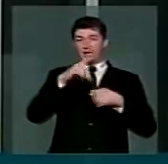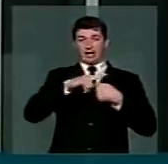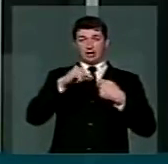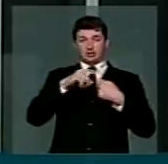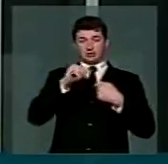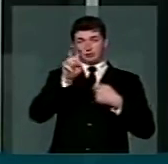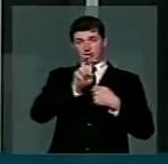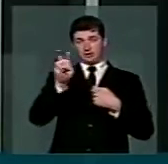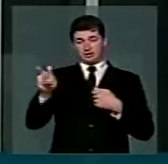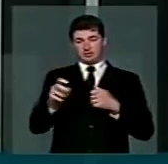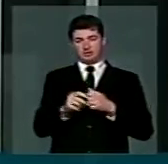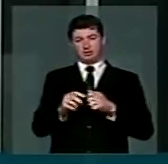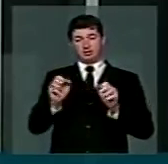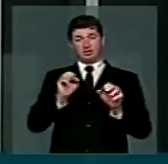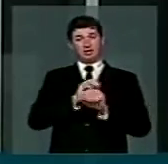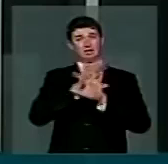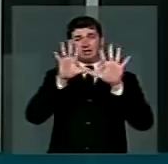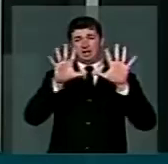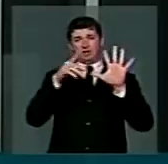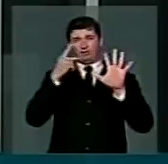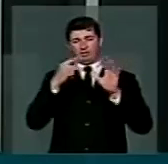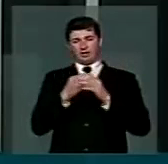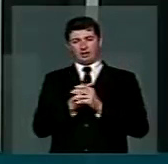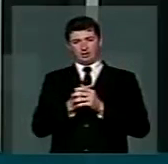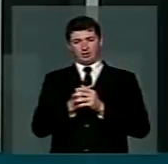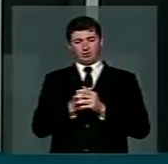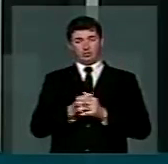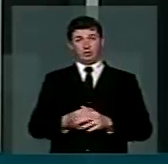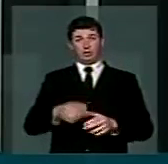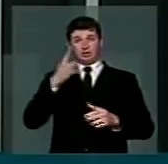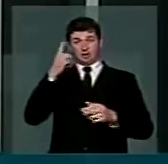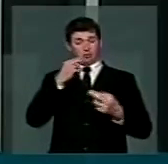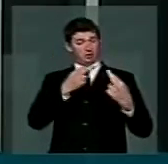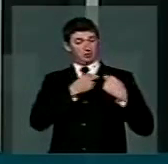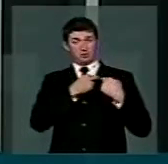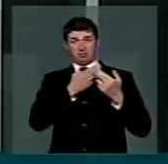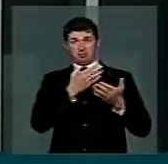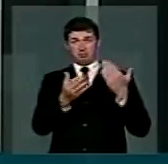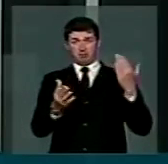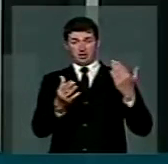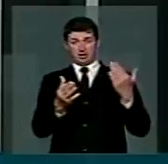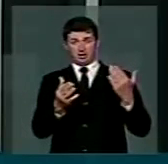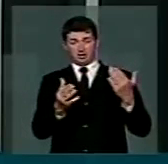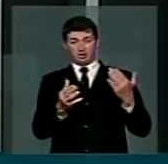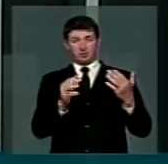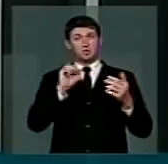e lá está muito claro, perderá o mandato, deputado ou senador,